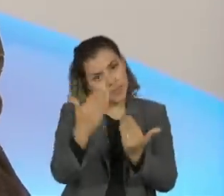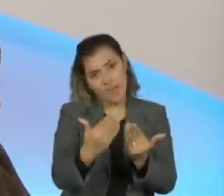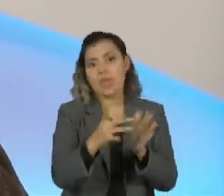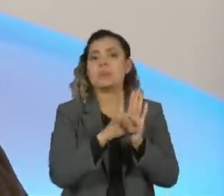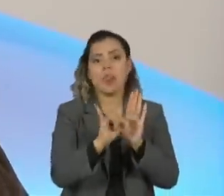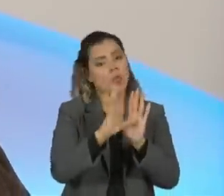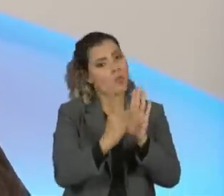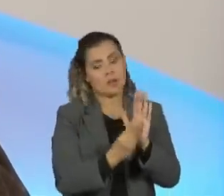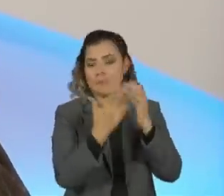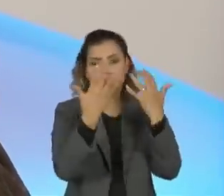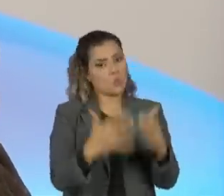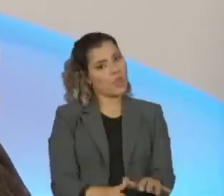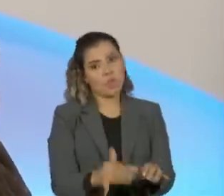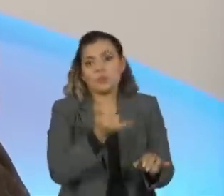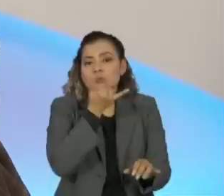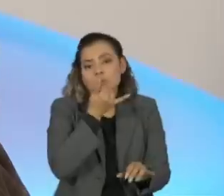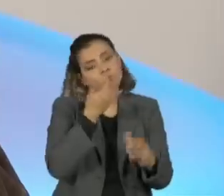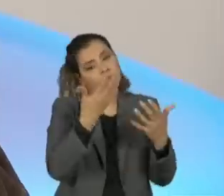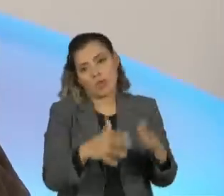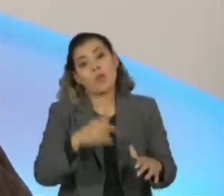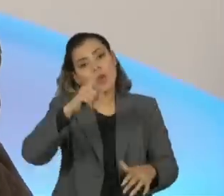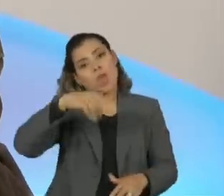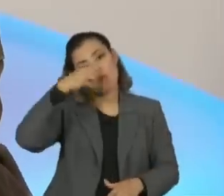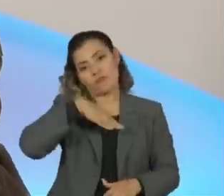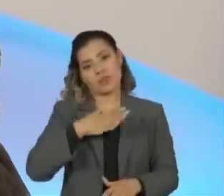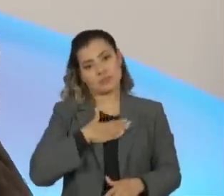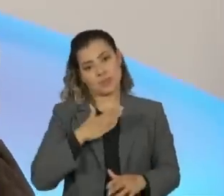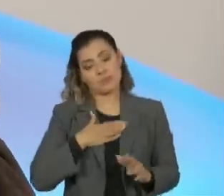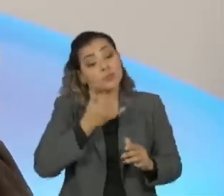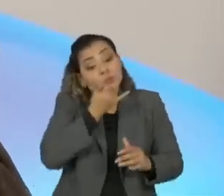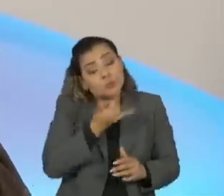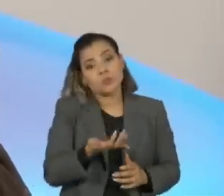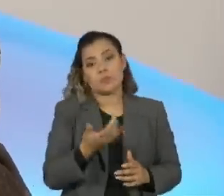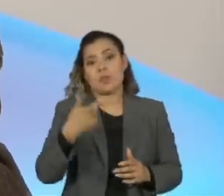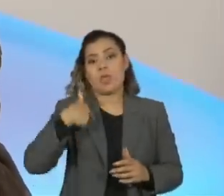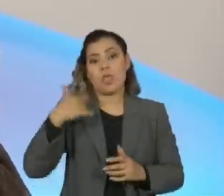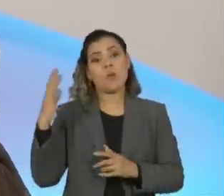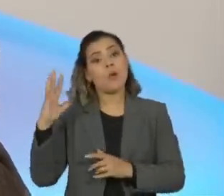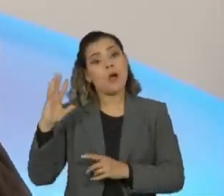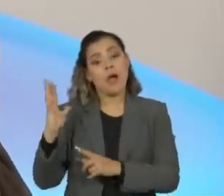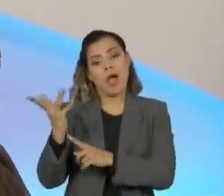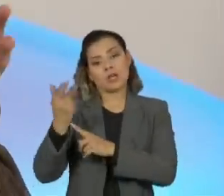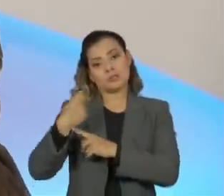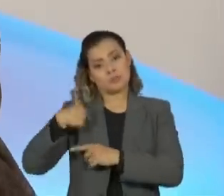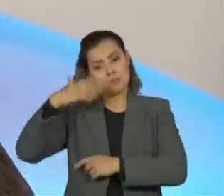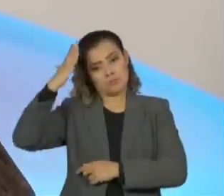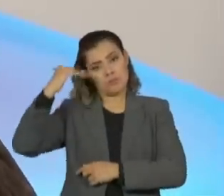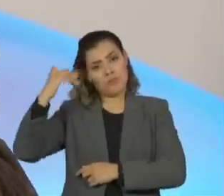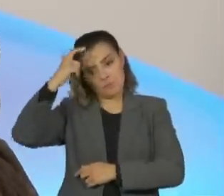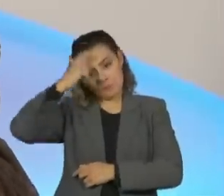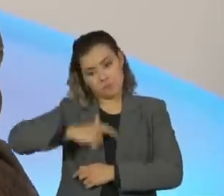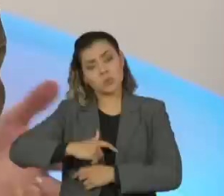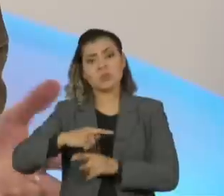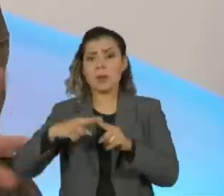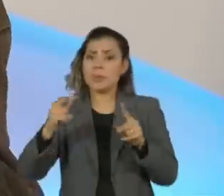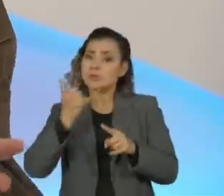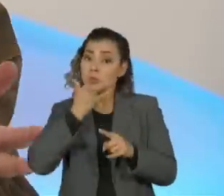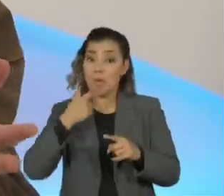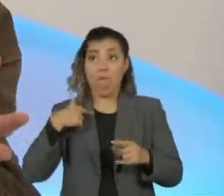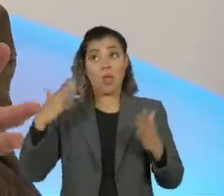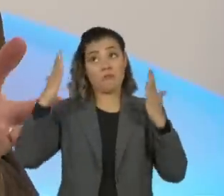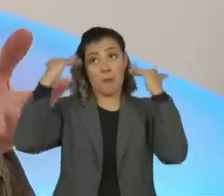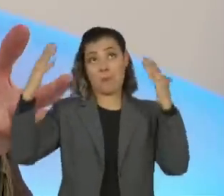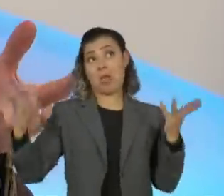porque eu não quero exatamente, eu acho ofensivo um artista do meu tamanho, que não é muito grande, diga de passagem, mas eu acho